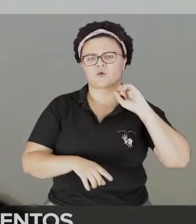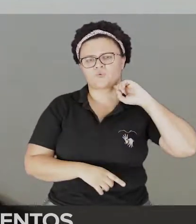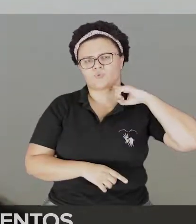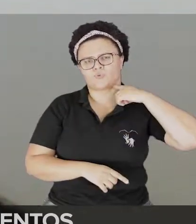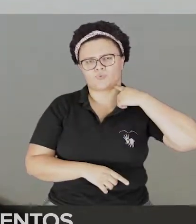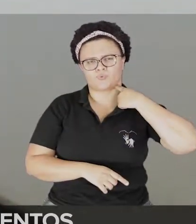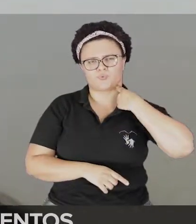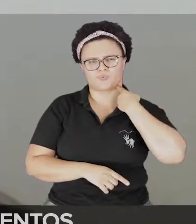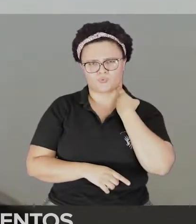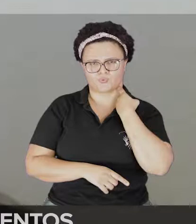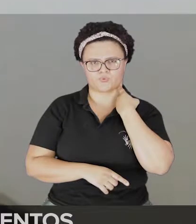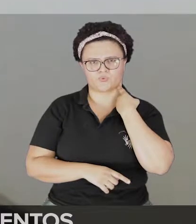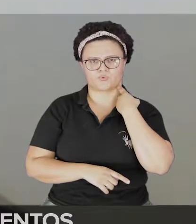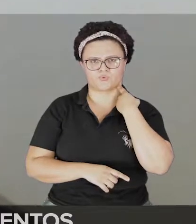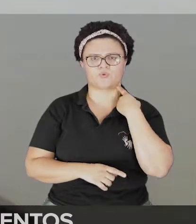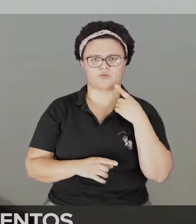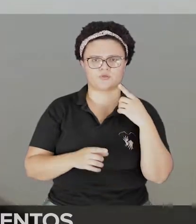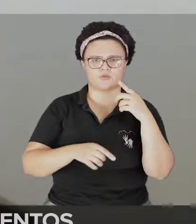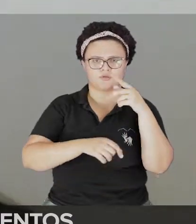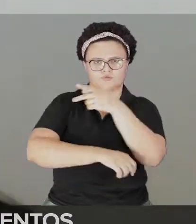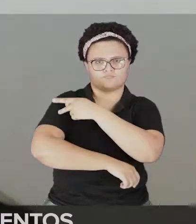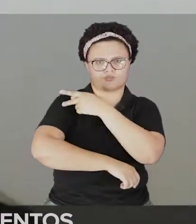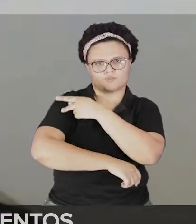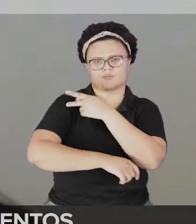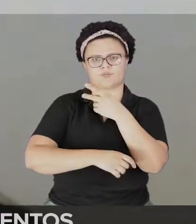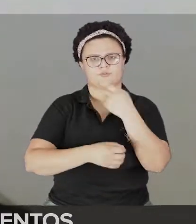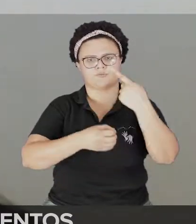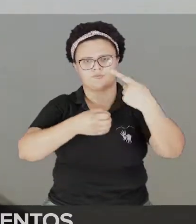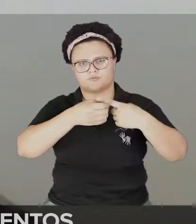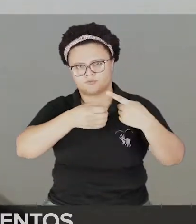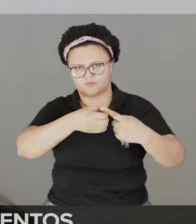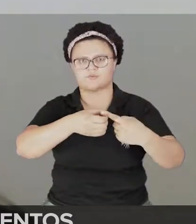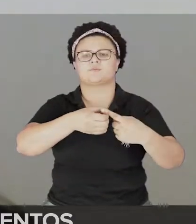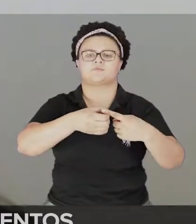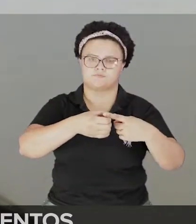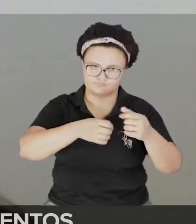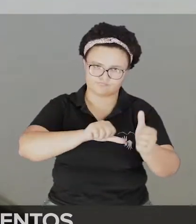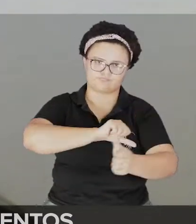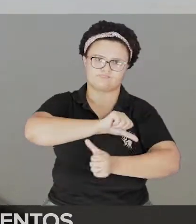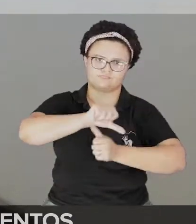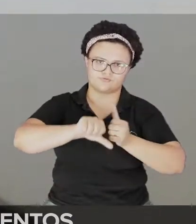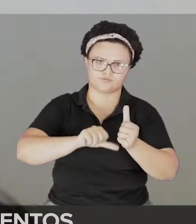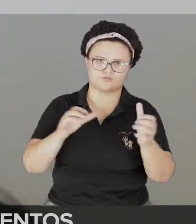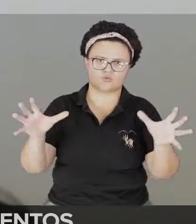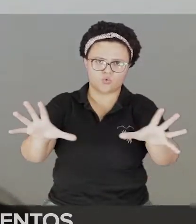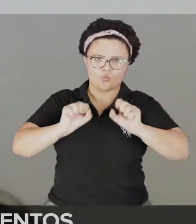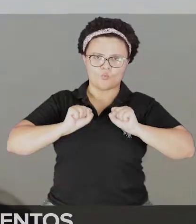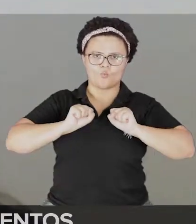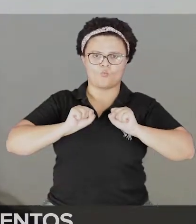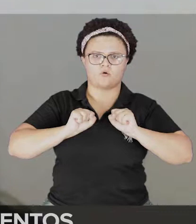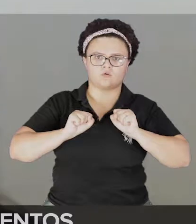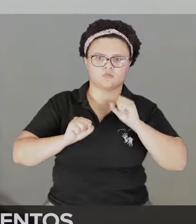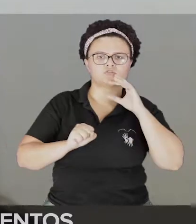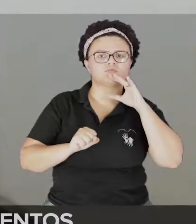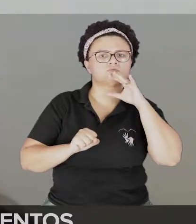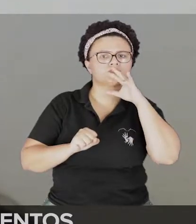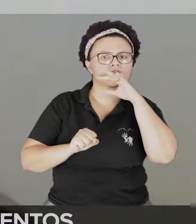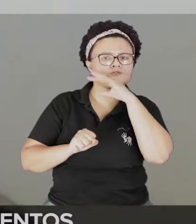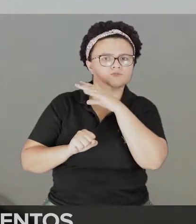área urbana, a gente acaba tendo essa sensação de maior calor. Porque eles acabam retendo o calor que chega